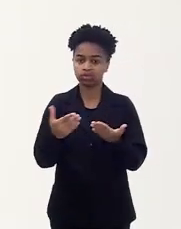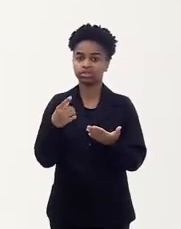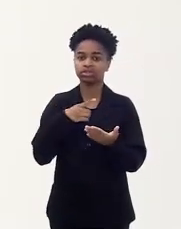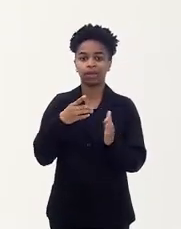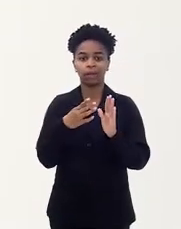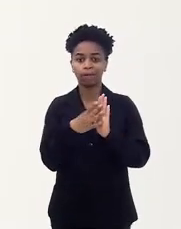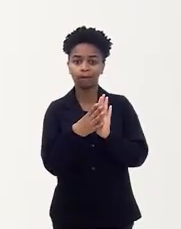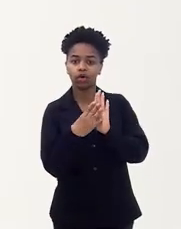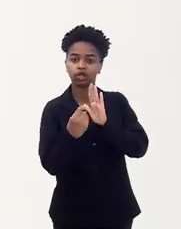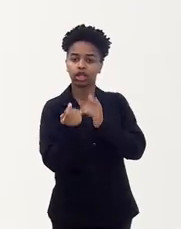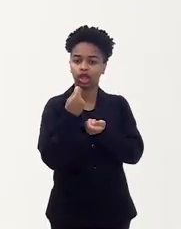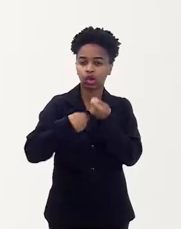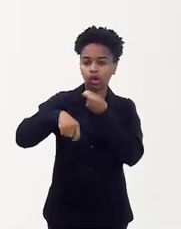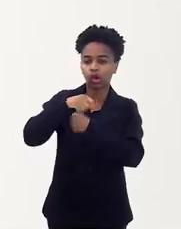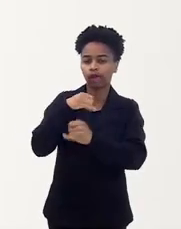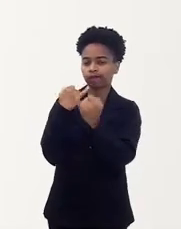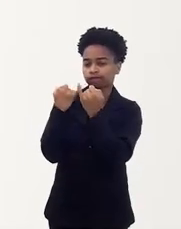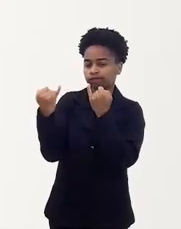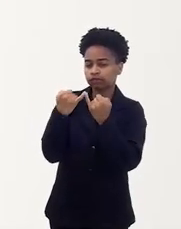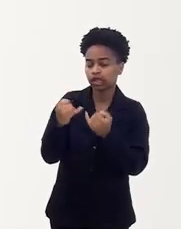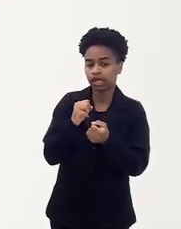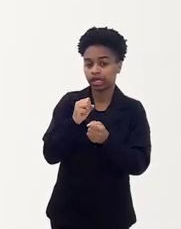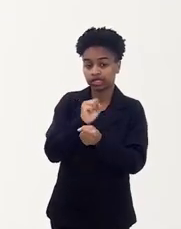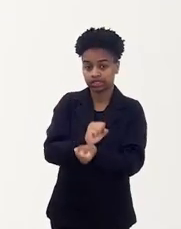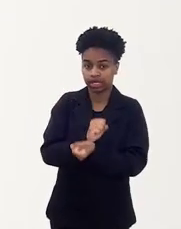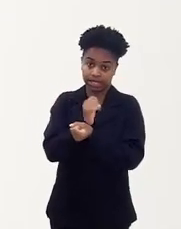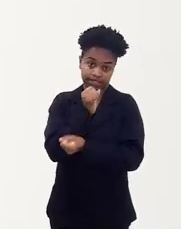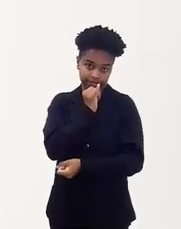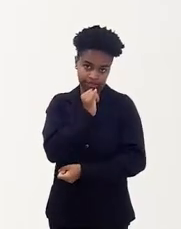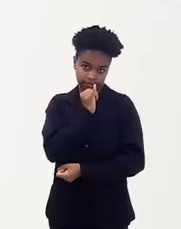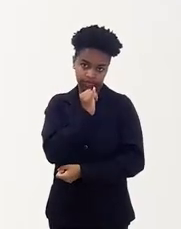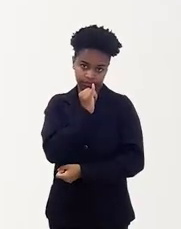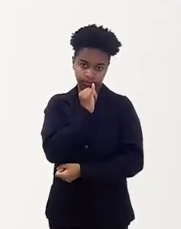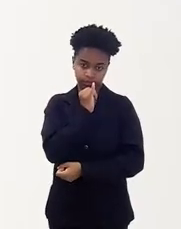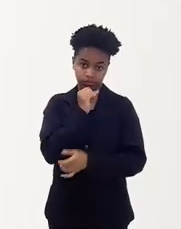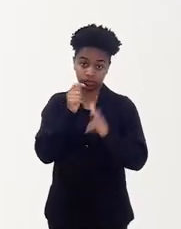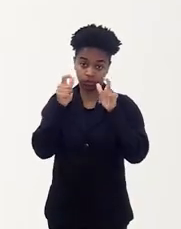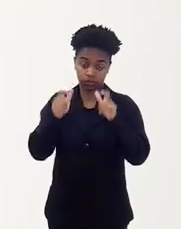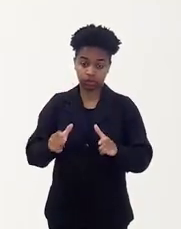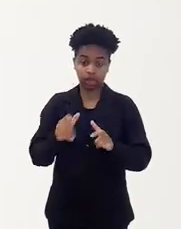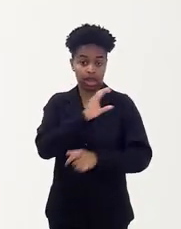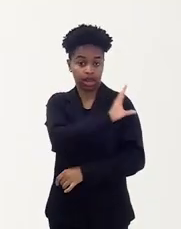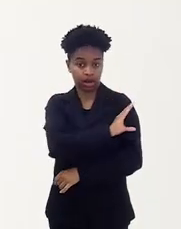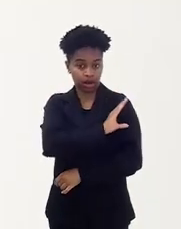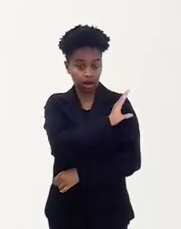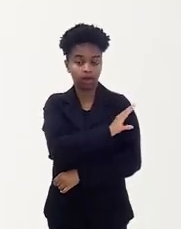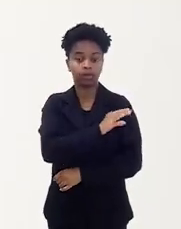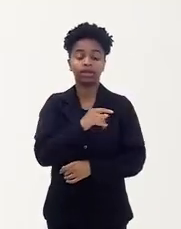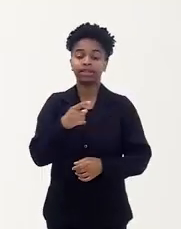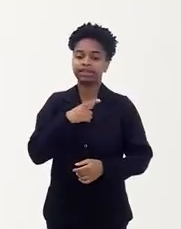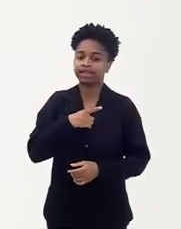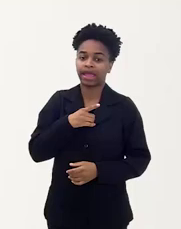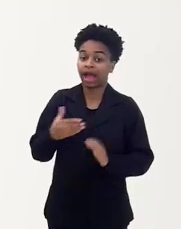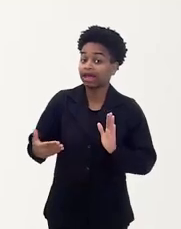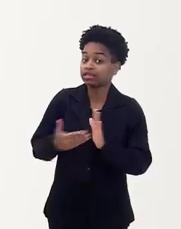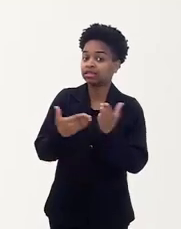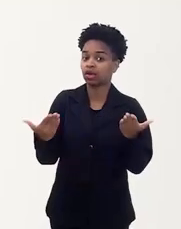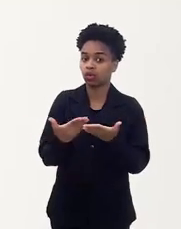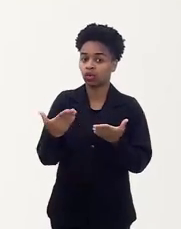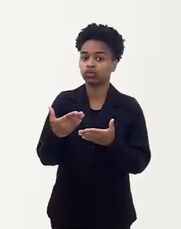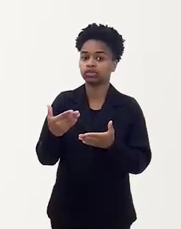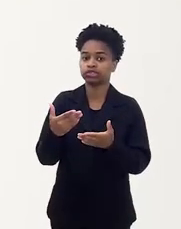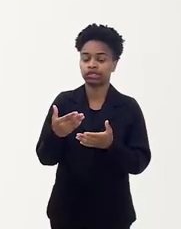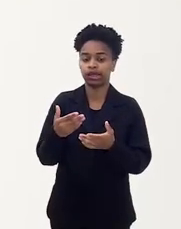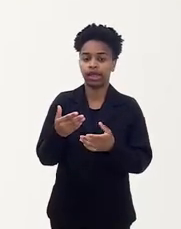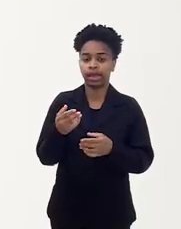assentes no modelo econômico muito similar à escravidão. Caso, por exemplo, exemplar nesse sentido, é o caso de Campos, onde ainda